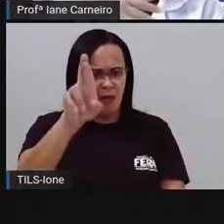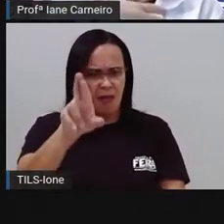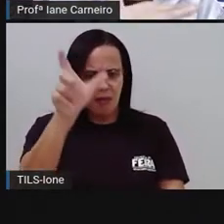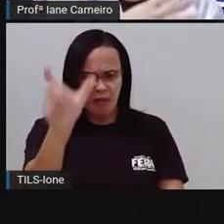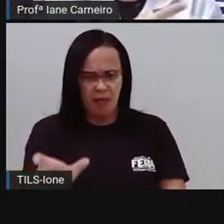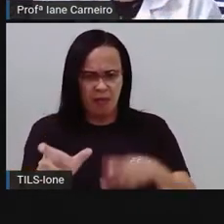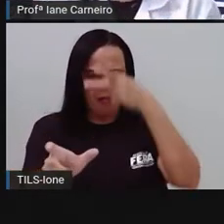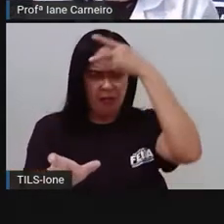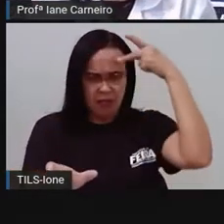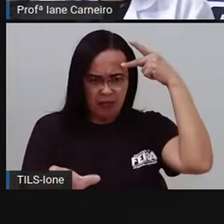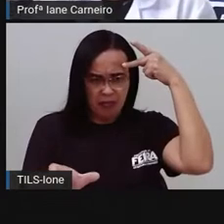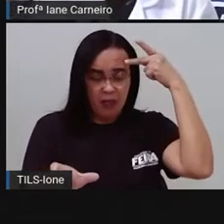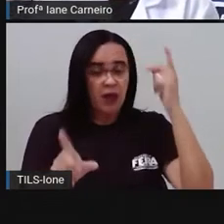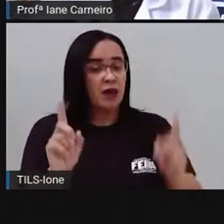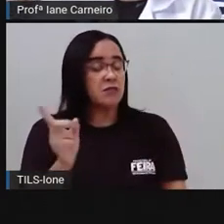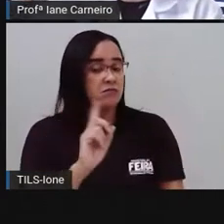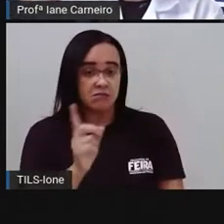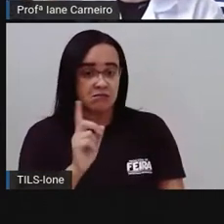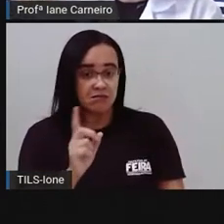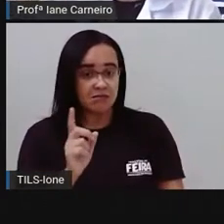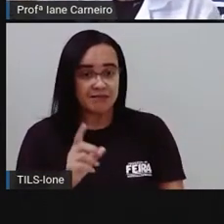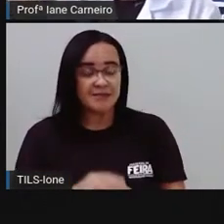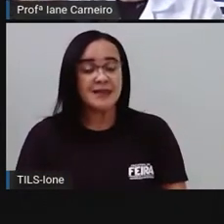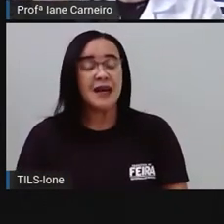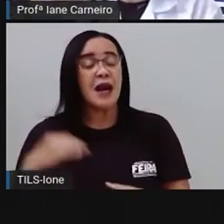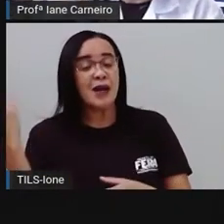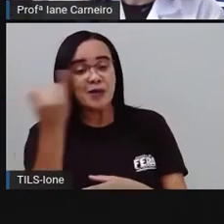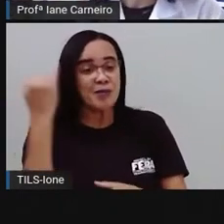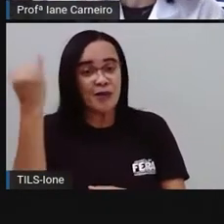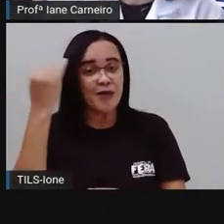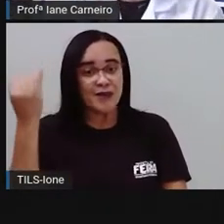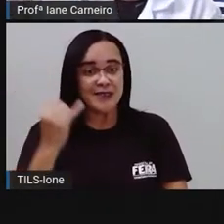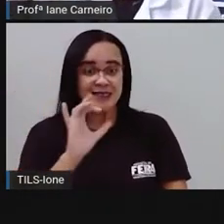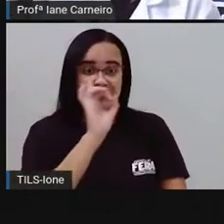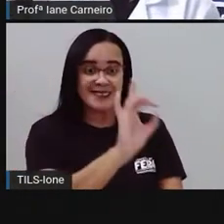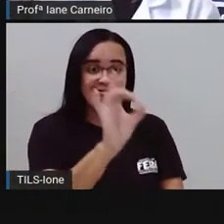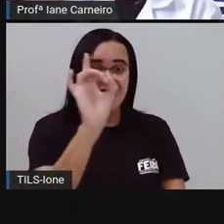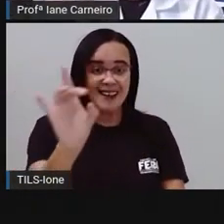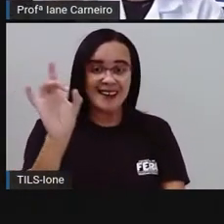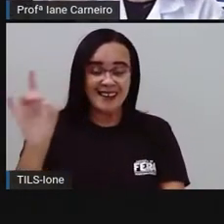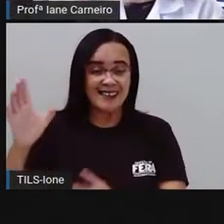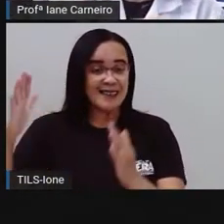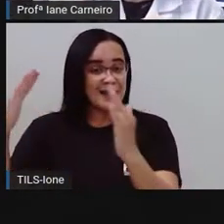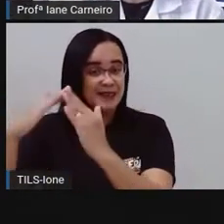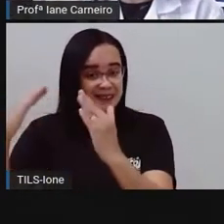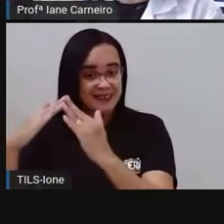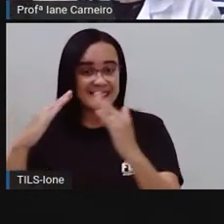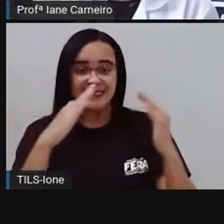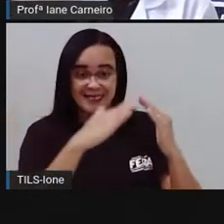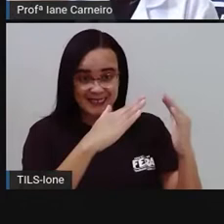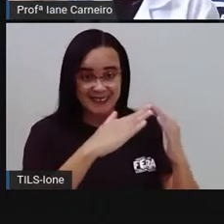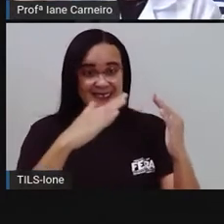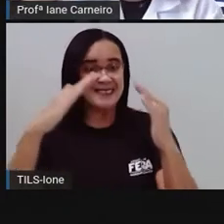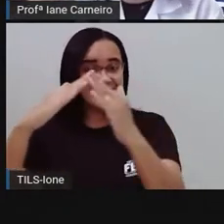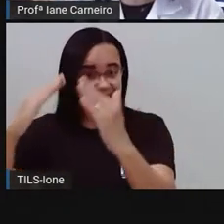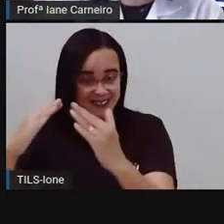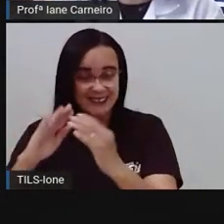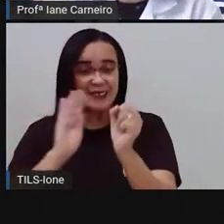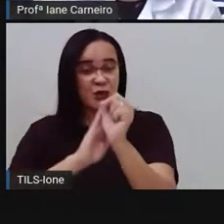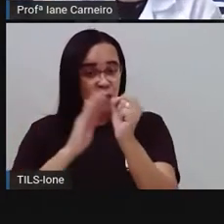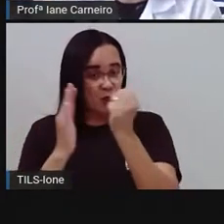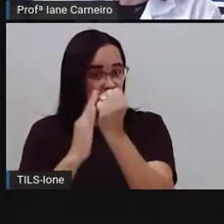limpar as calçadas dos bairros, né? Então, é importante que cada morador, né? Que cada pessoa que mora naquele bairro, ele